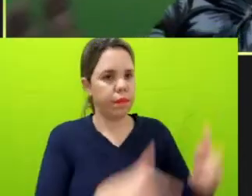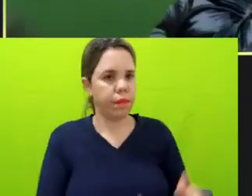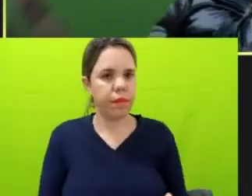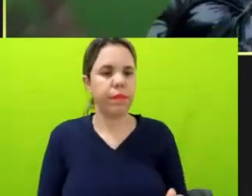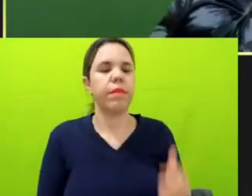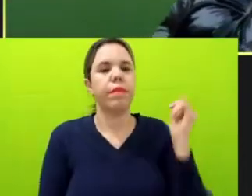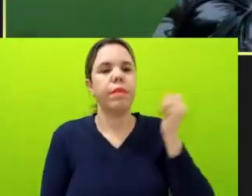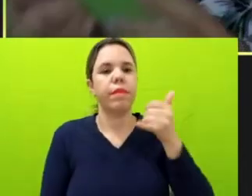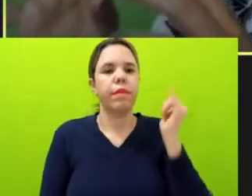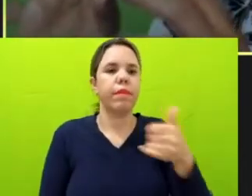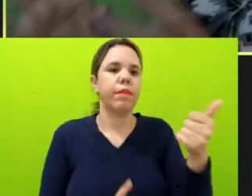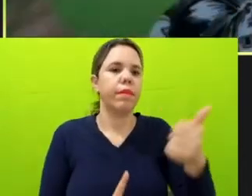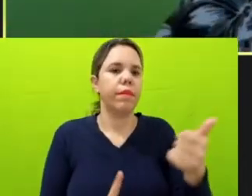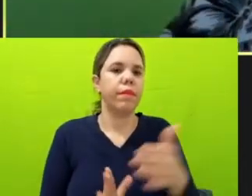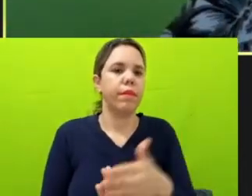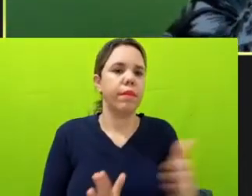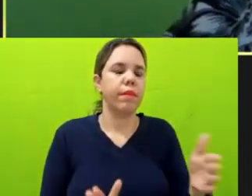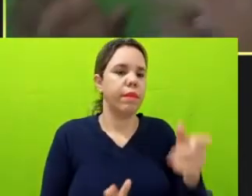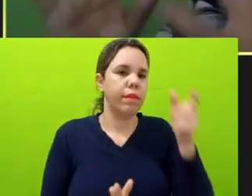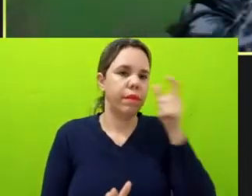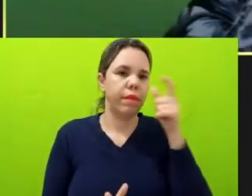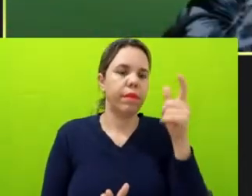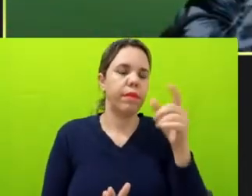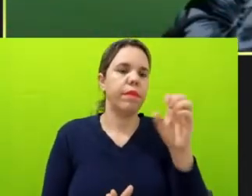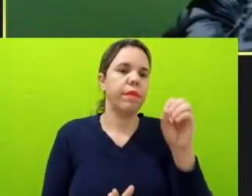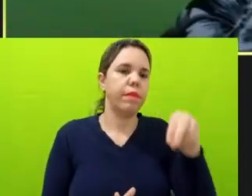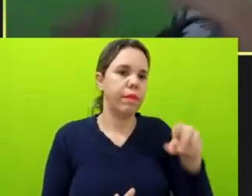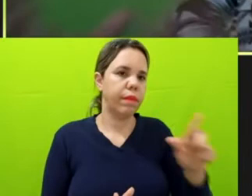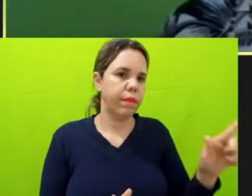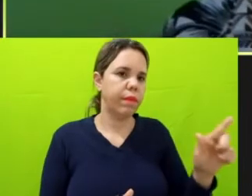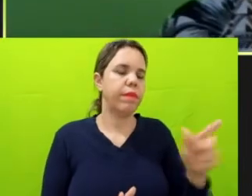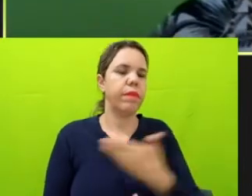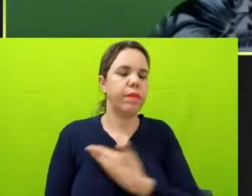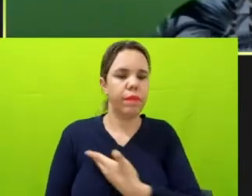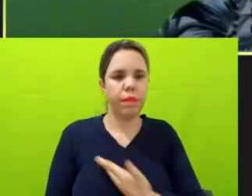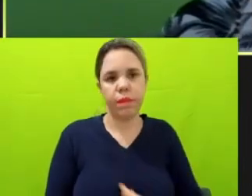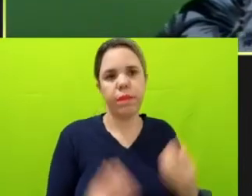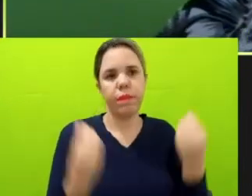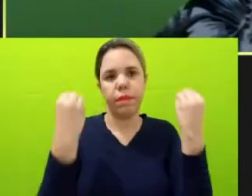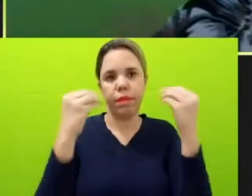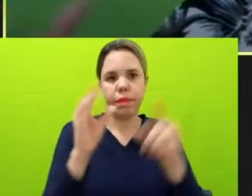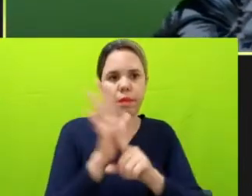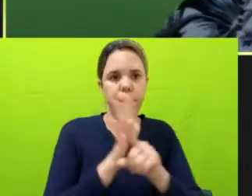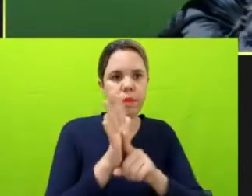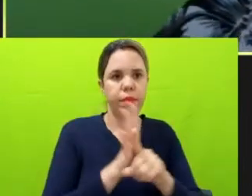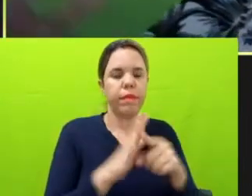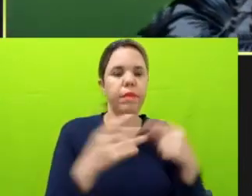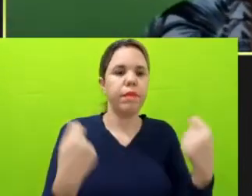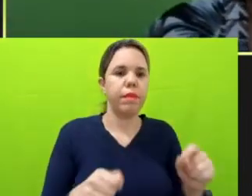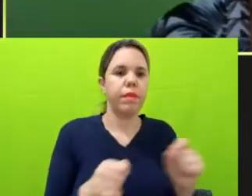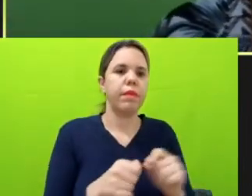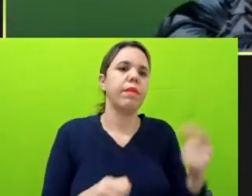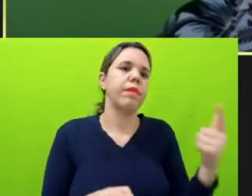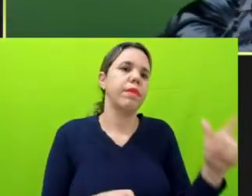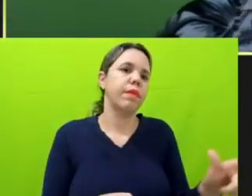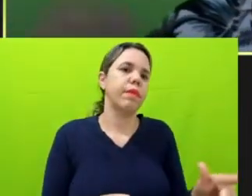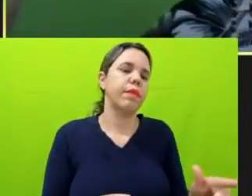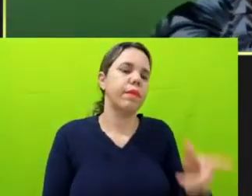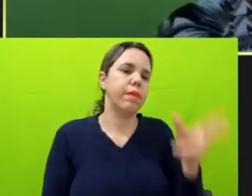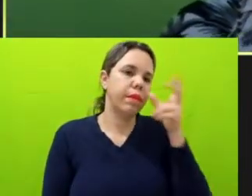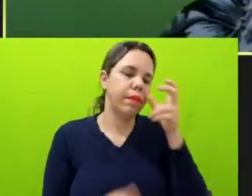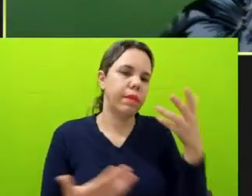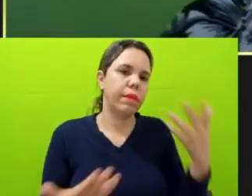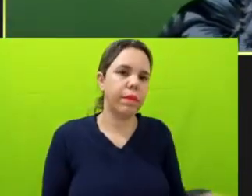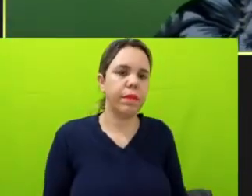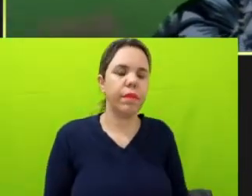A gente ouve as ONGs, os governos, a gente coloca na reportagem porque precisa fazer o outro lado. A gente precisa ouvir, né, o que